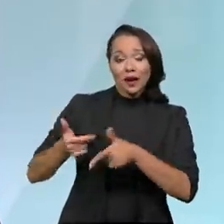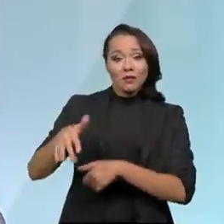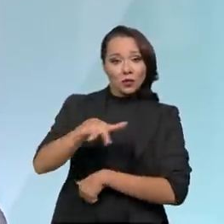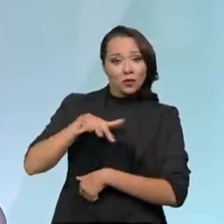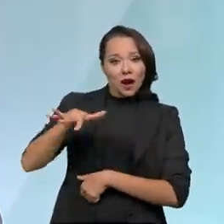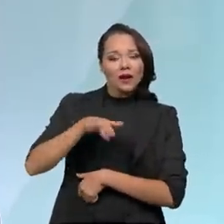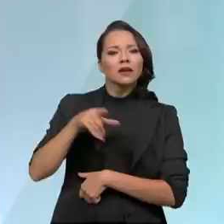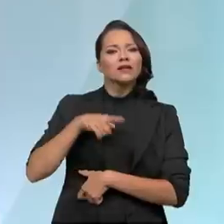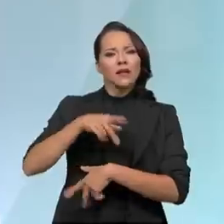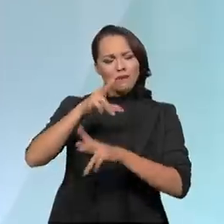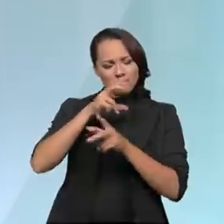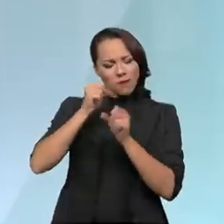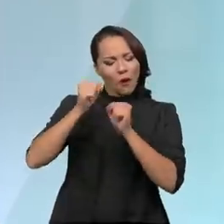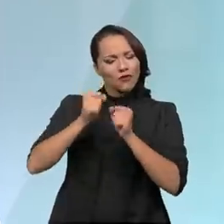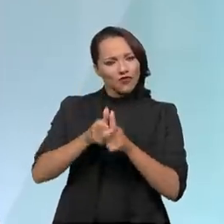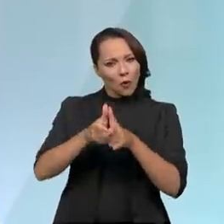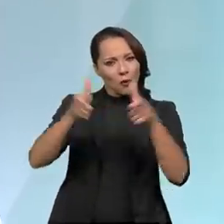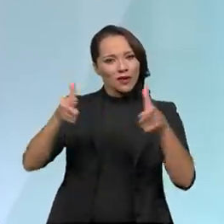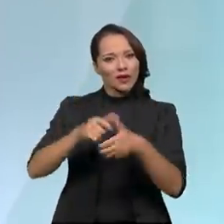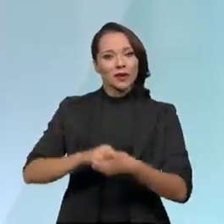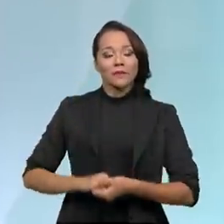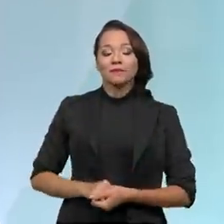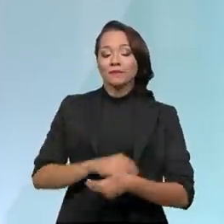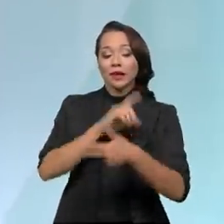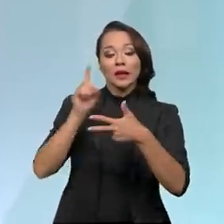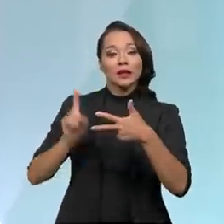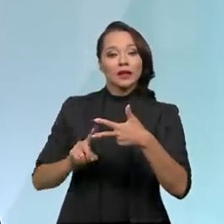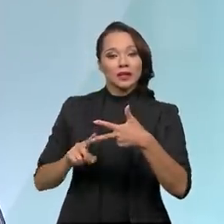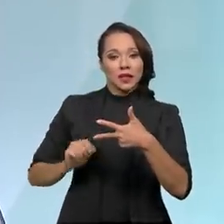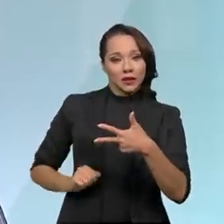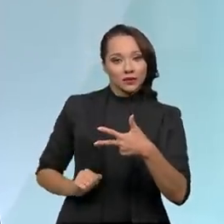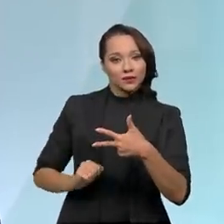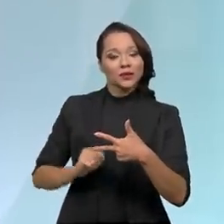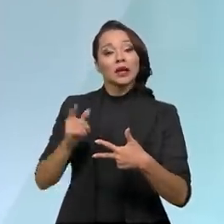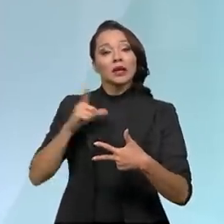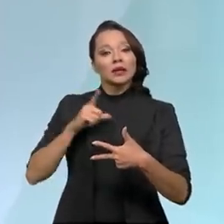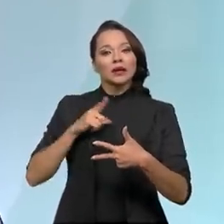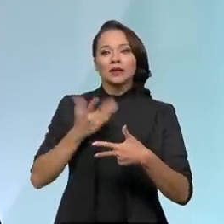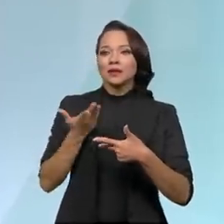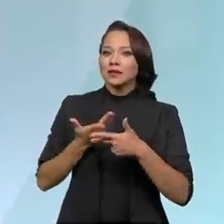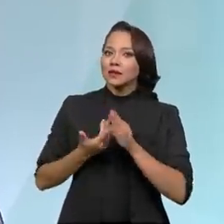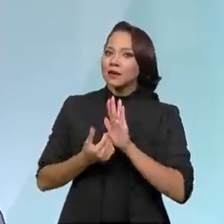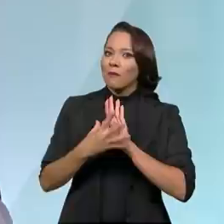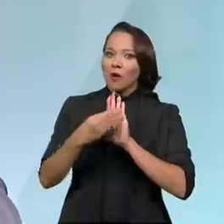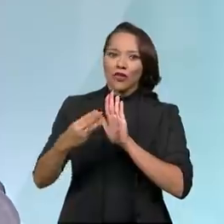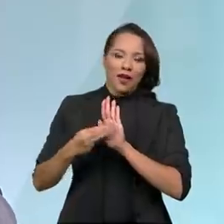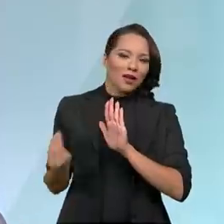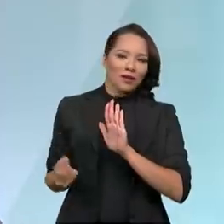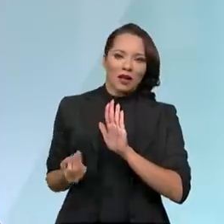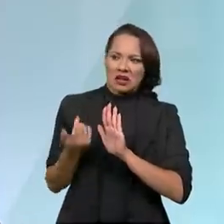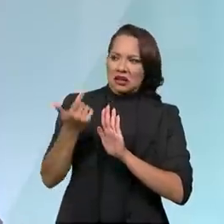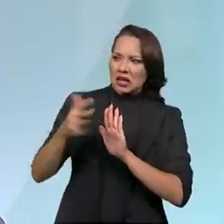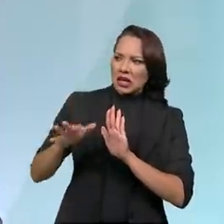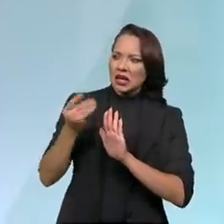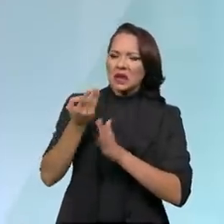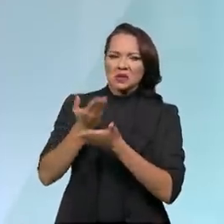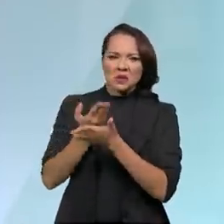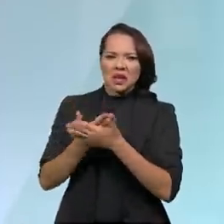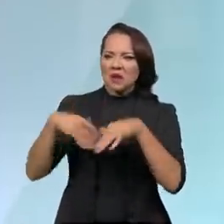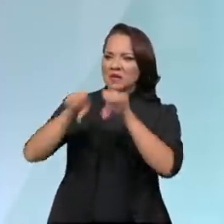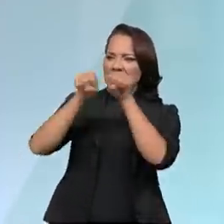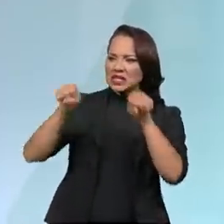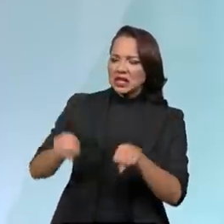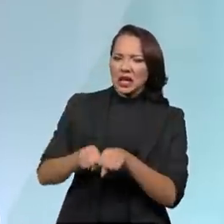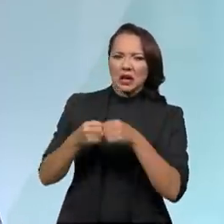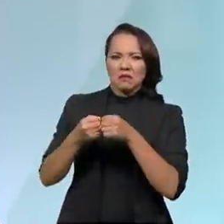mercado que tem potencial de crescer. Terceiro, nós temos portfólio. Ninguém quer estudar o sistema regulatório, jurídico